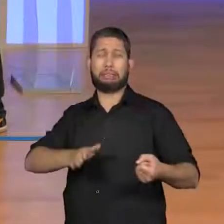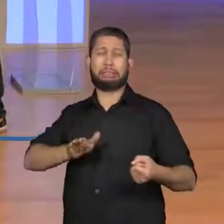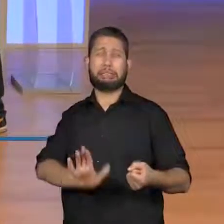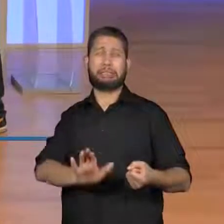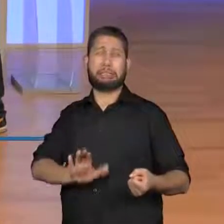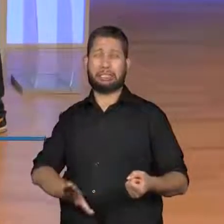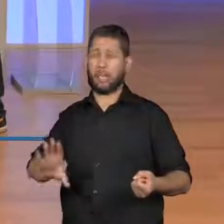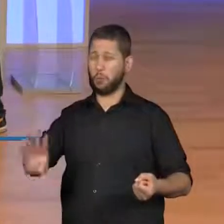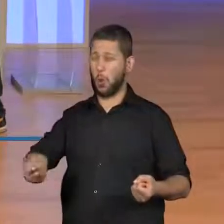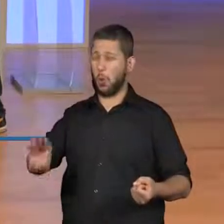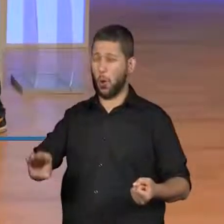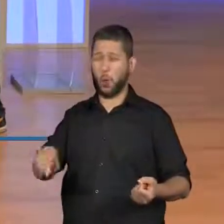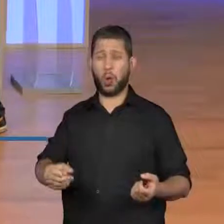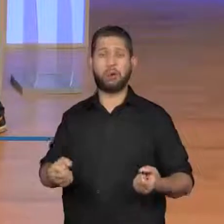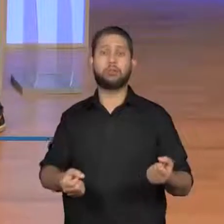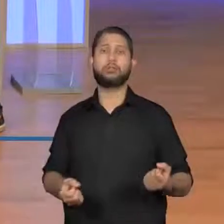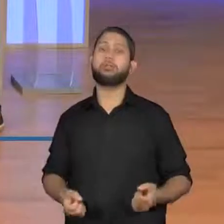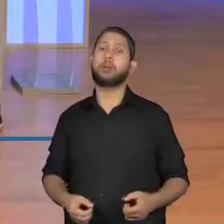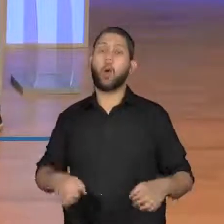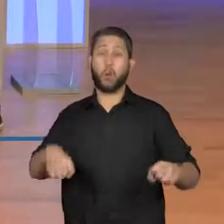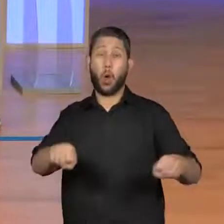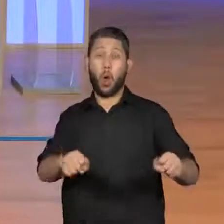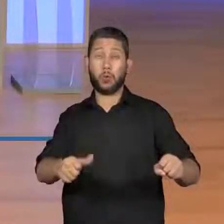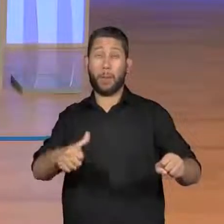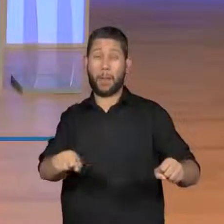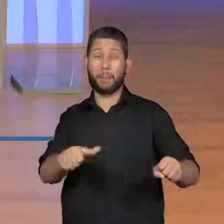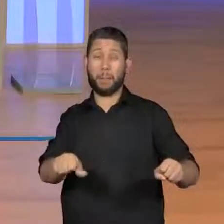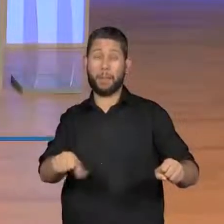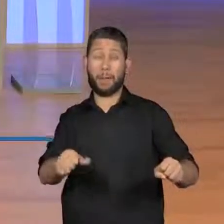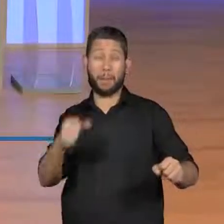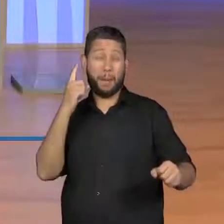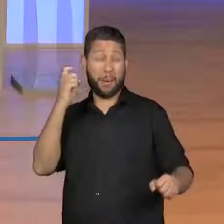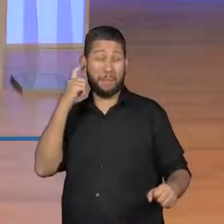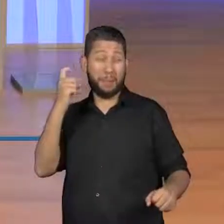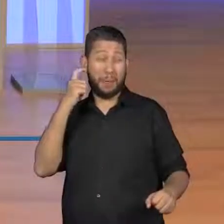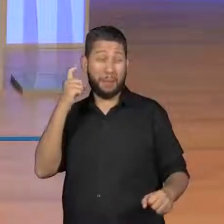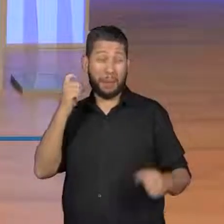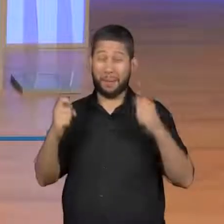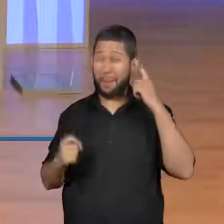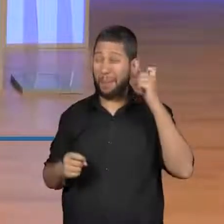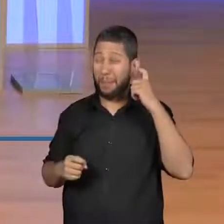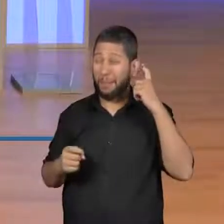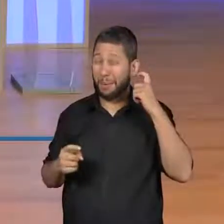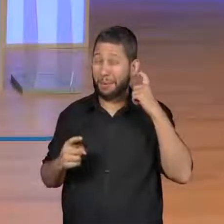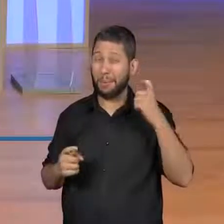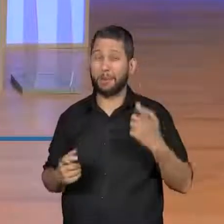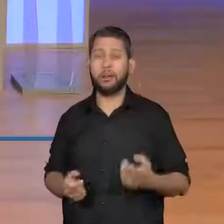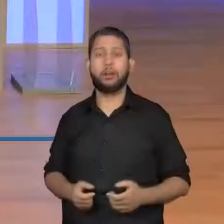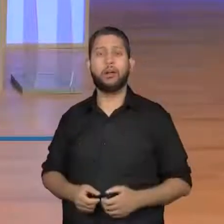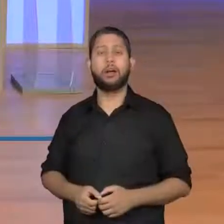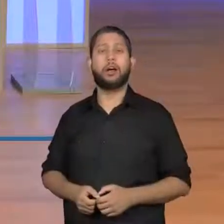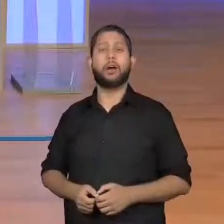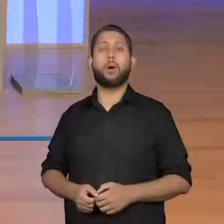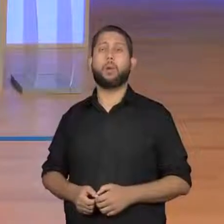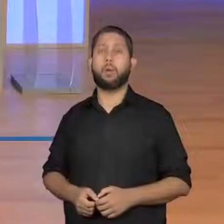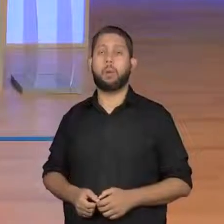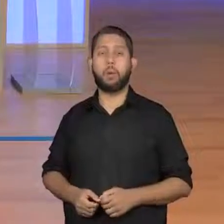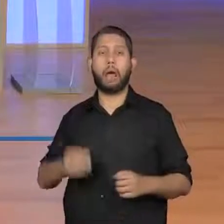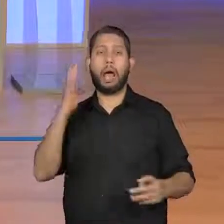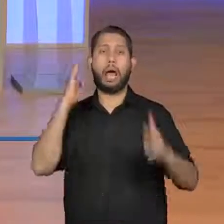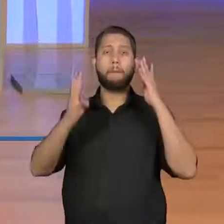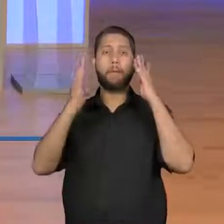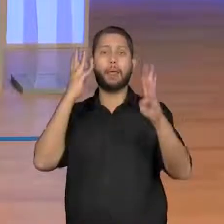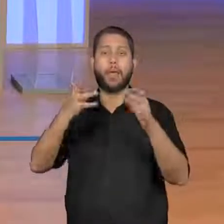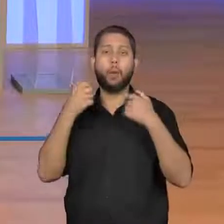Aquelas várias buzinas dos carros. Quando eu penso em trânsito, Rafa, eu já penso assim, aquele monte de carros e caminhões